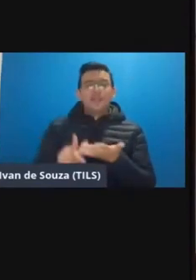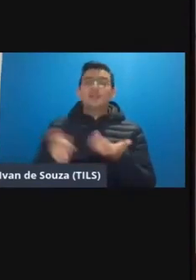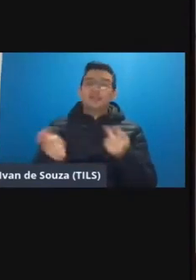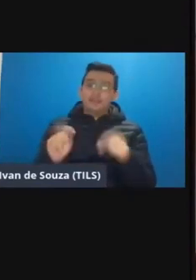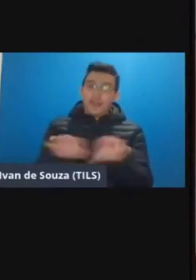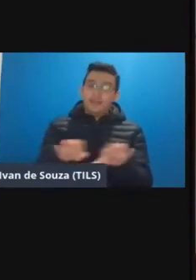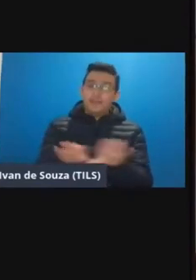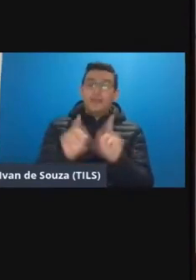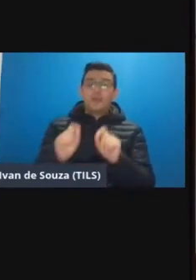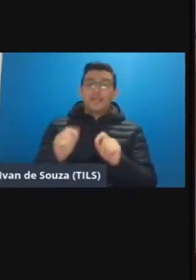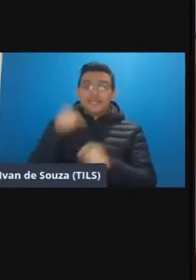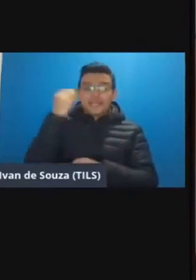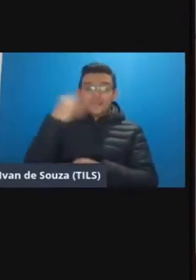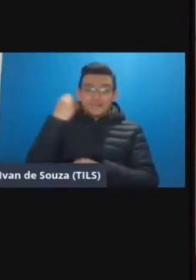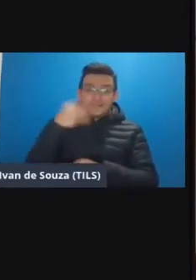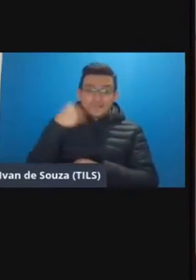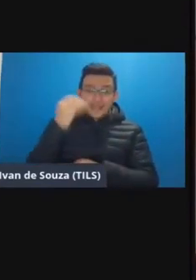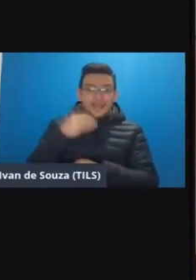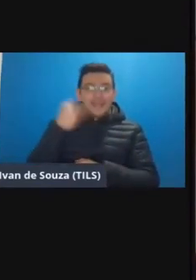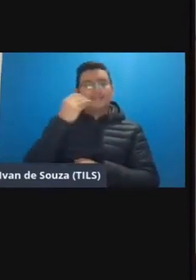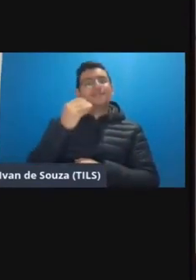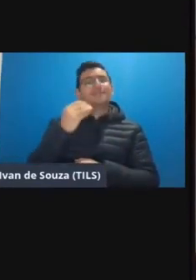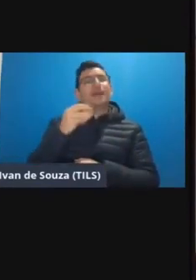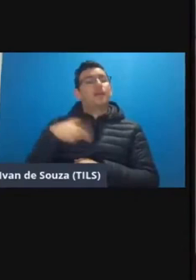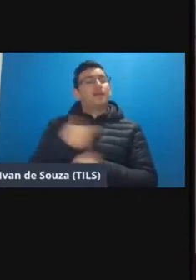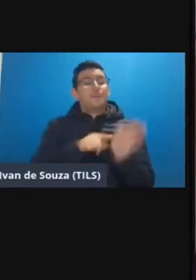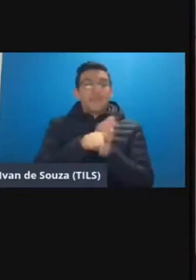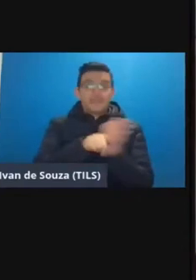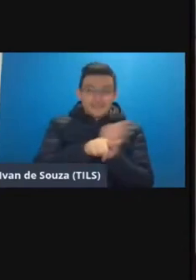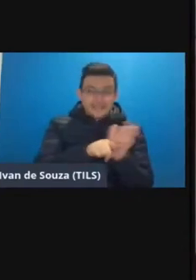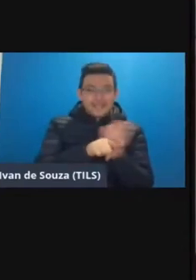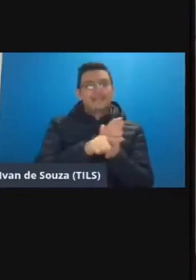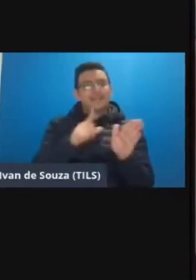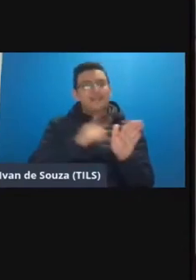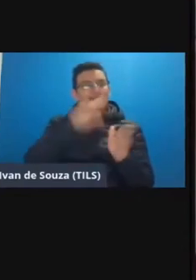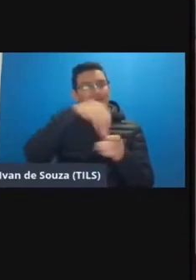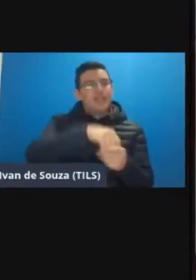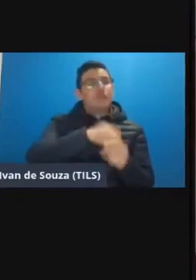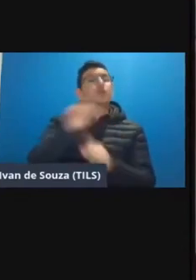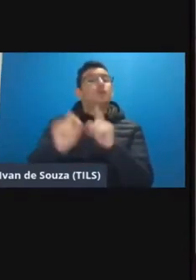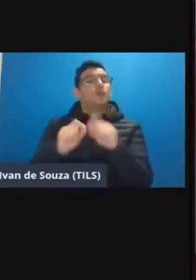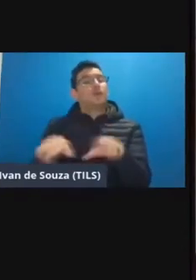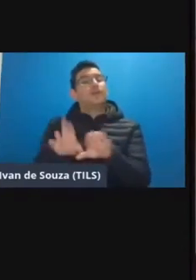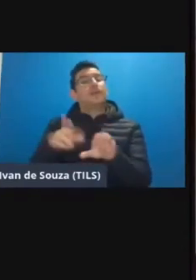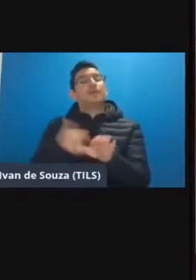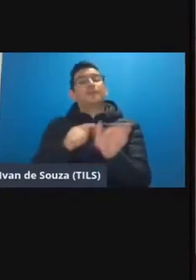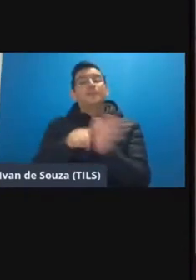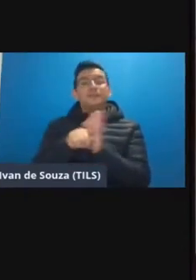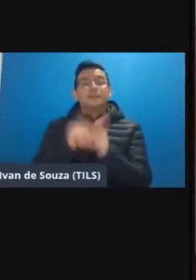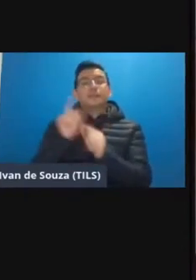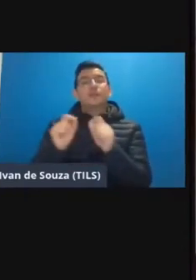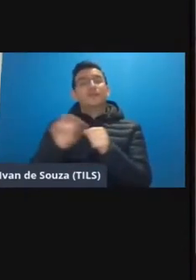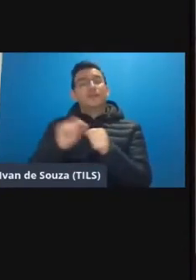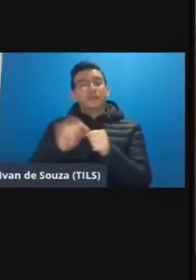inclusive toda essa experiência reverberar na nossa pesquisa reverberar naquilo que também pesquisamos naquilo